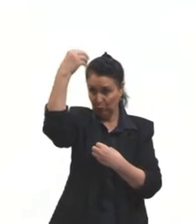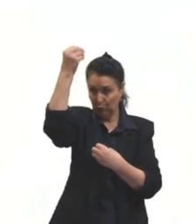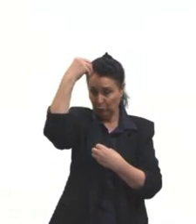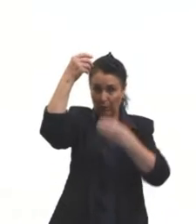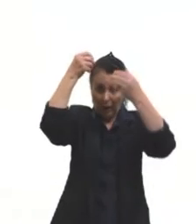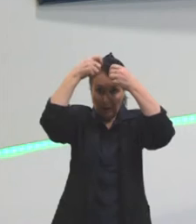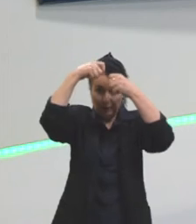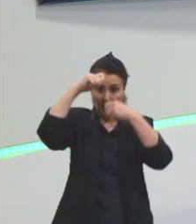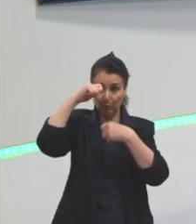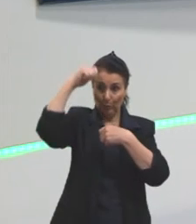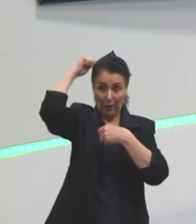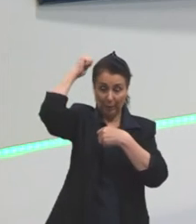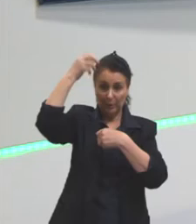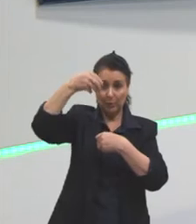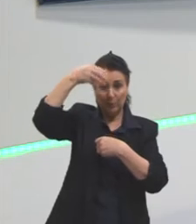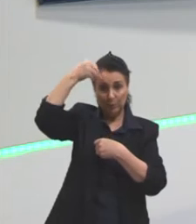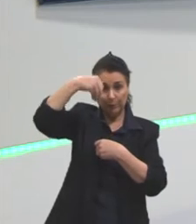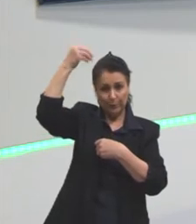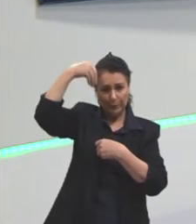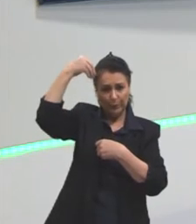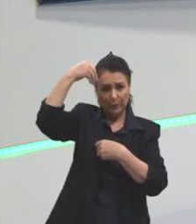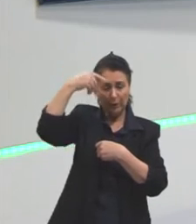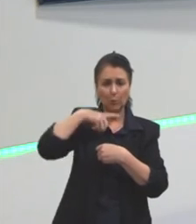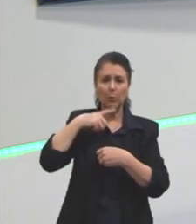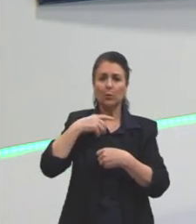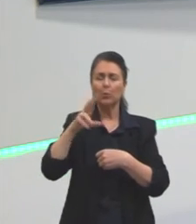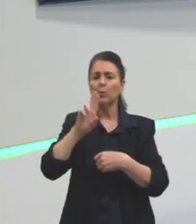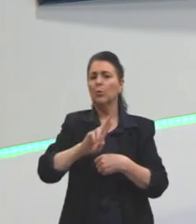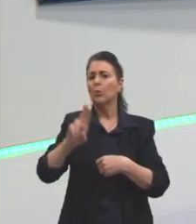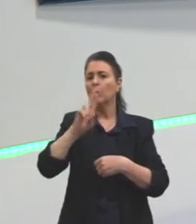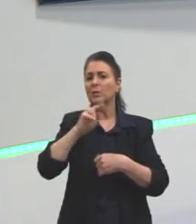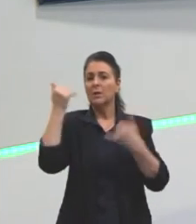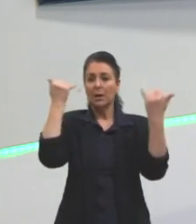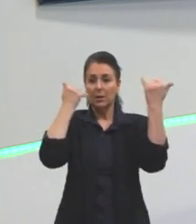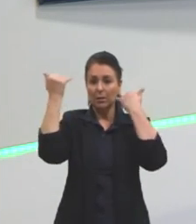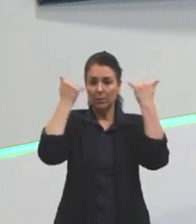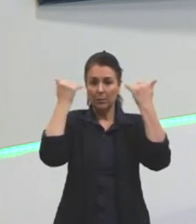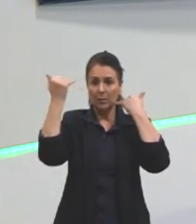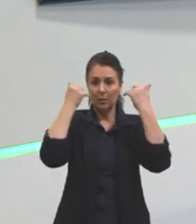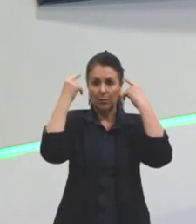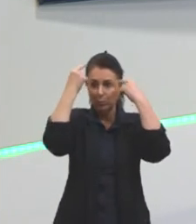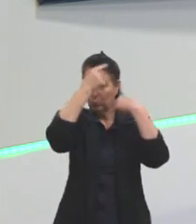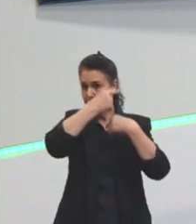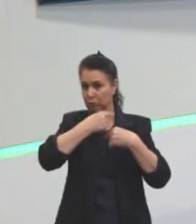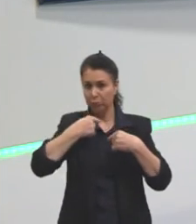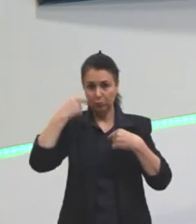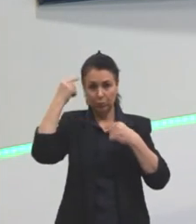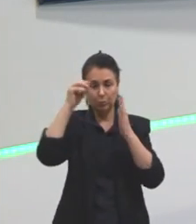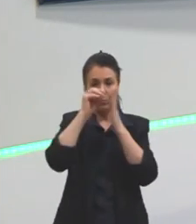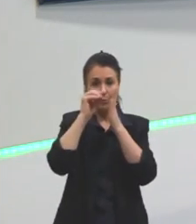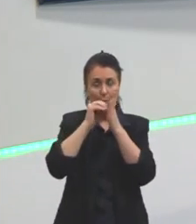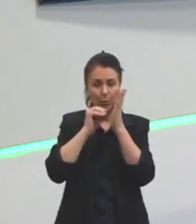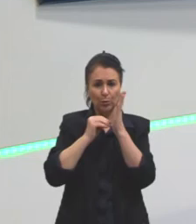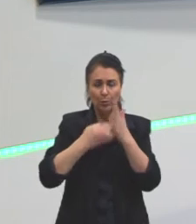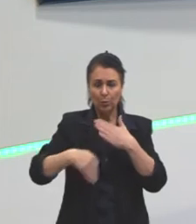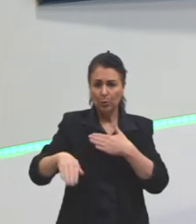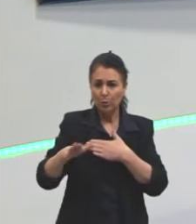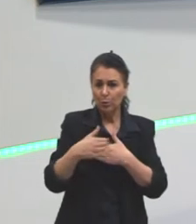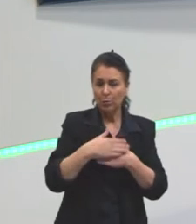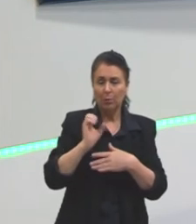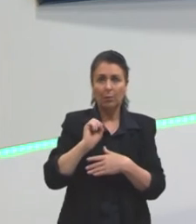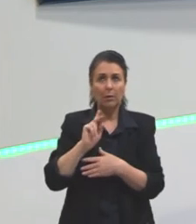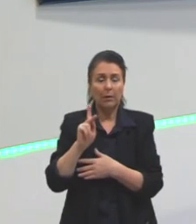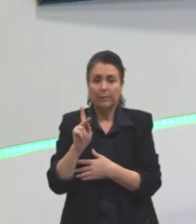E no momento que a gente joga essas informações todas ali dentro, gente joga esse conteúdo ali dentro, está tudo ok.